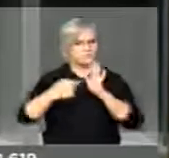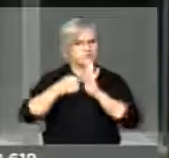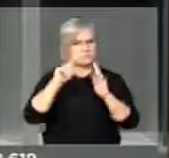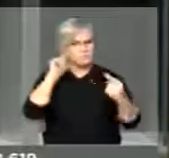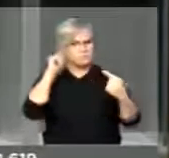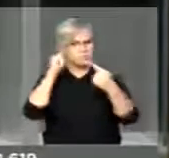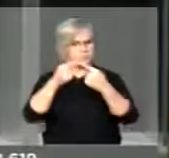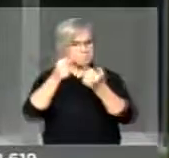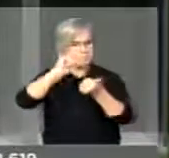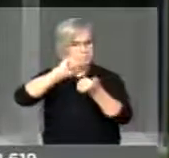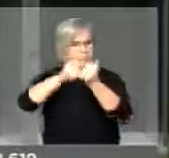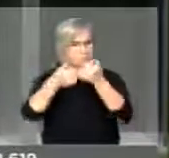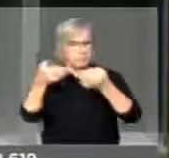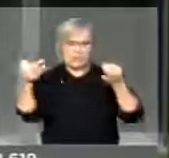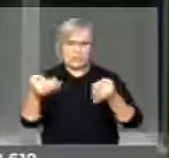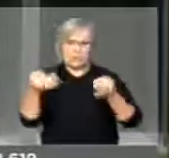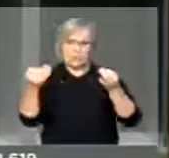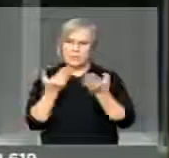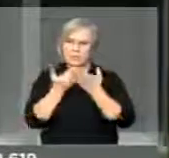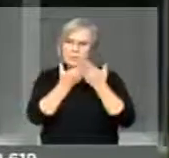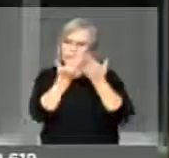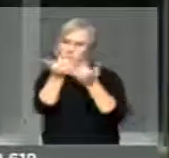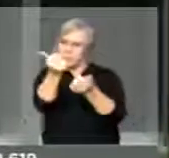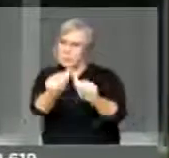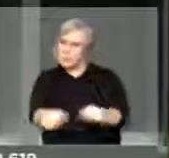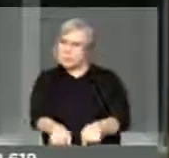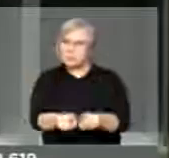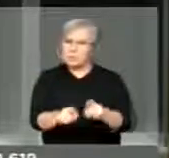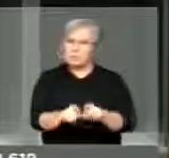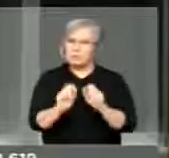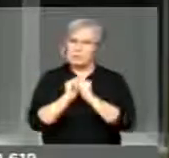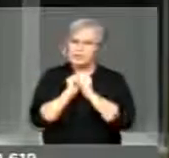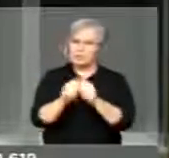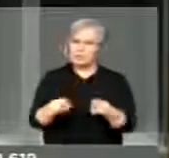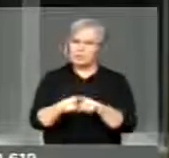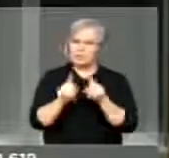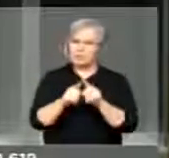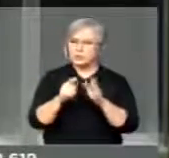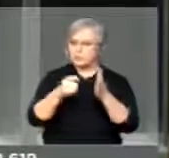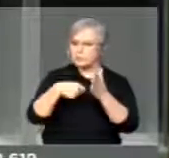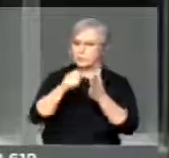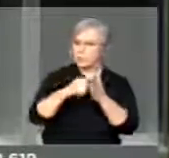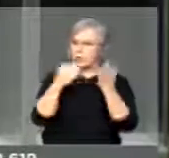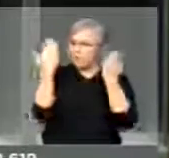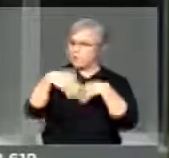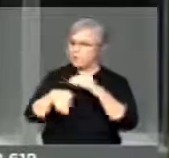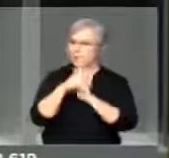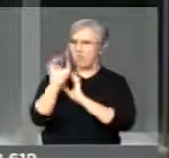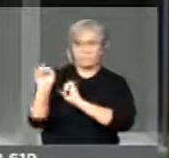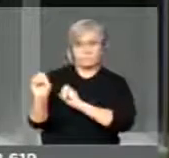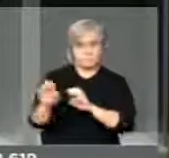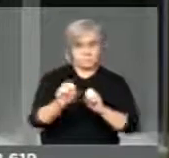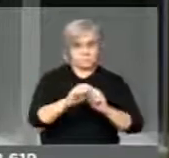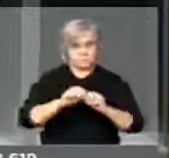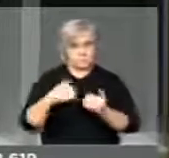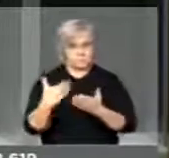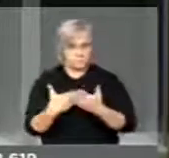adequados de acompanhamento e validação desses estudos, e não